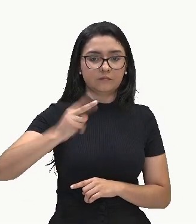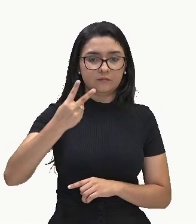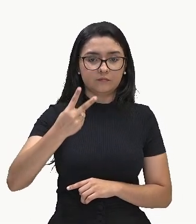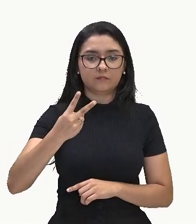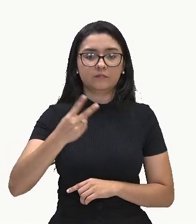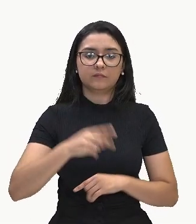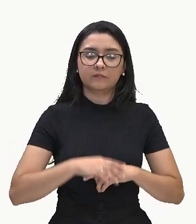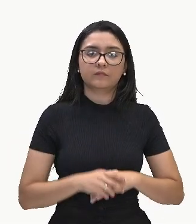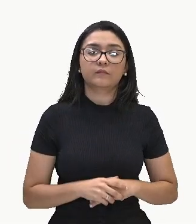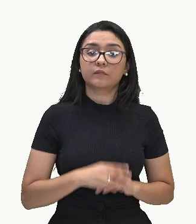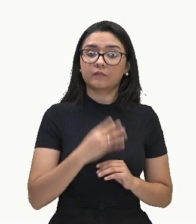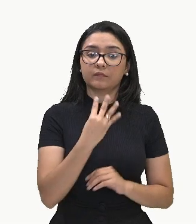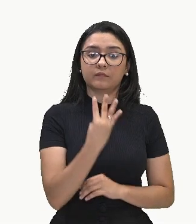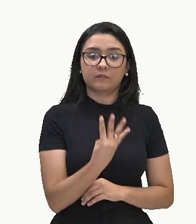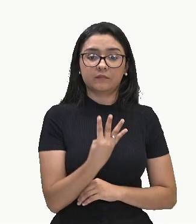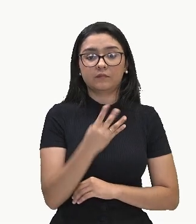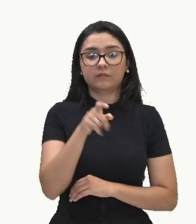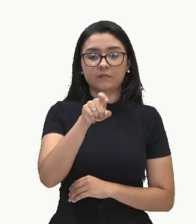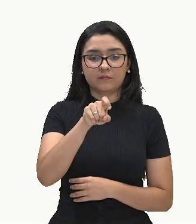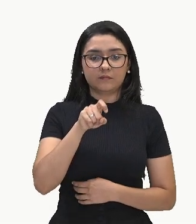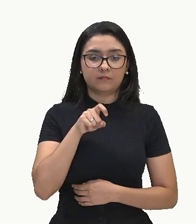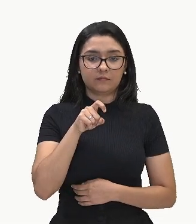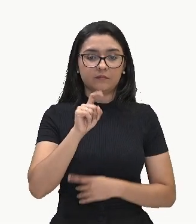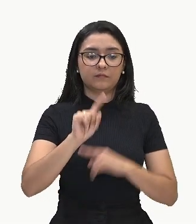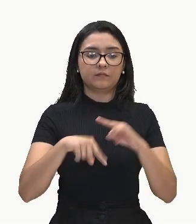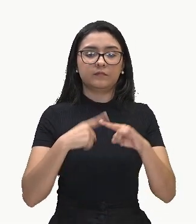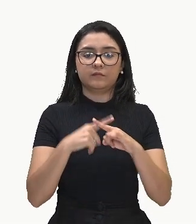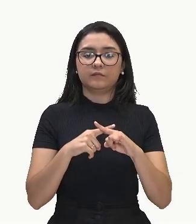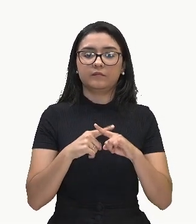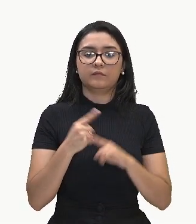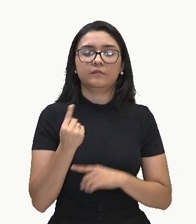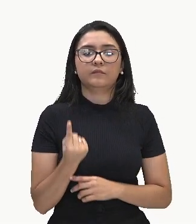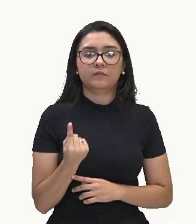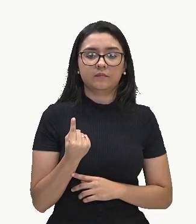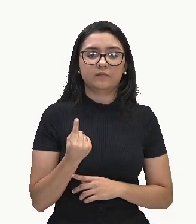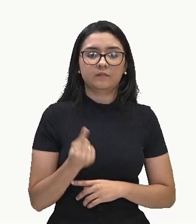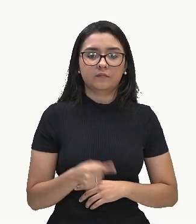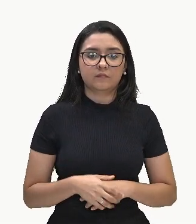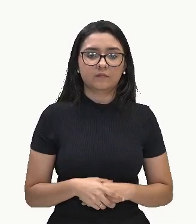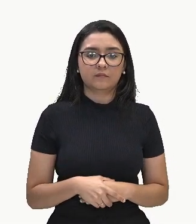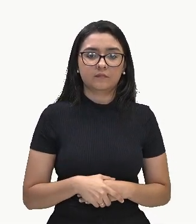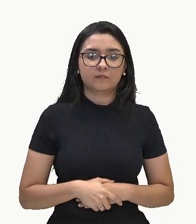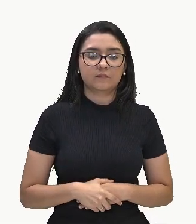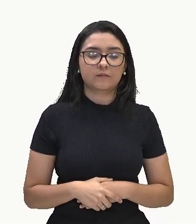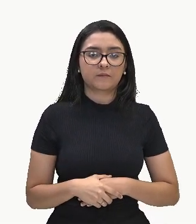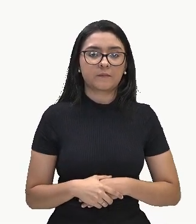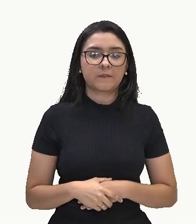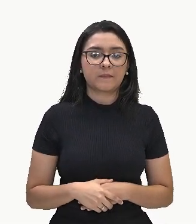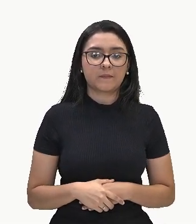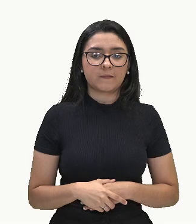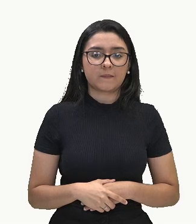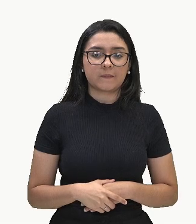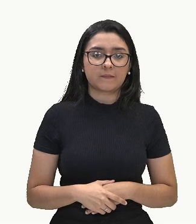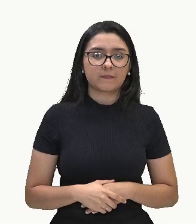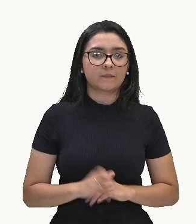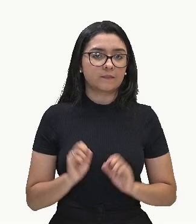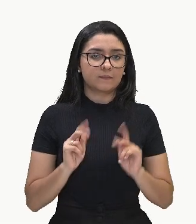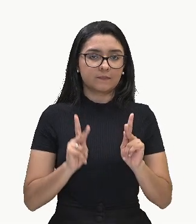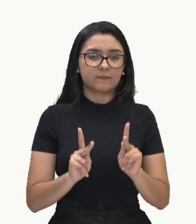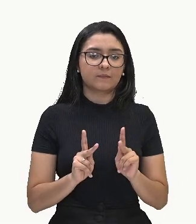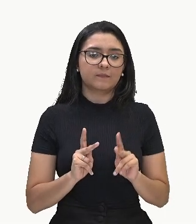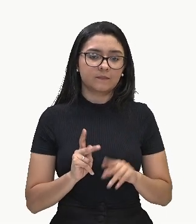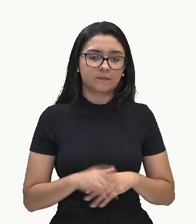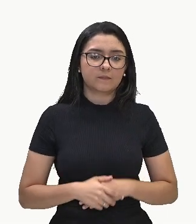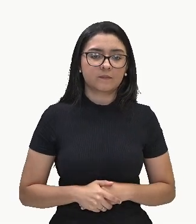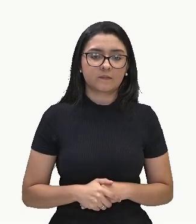4X vezes 1. Ok? Tá? Aqui,